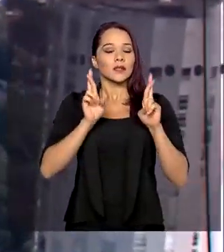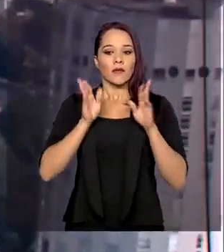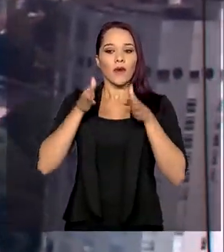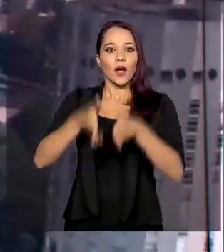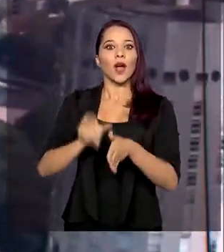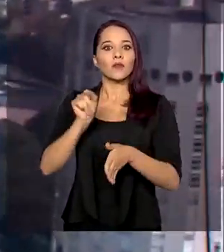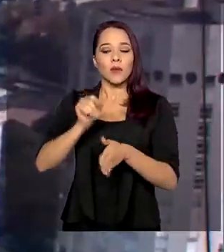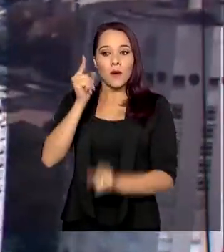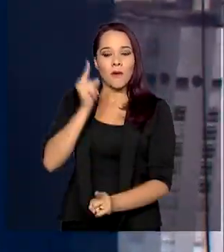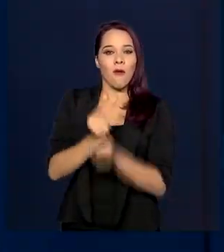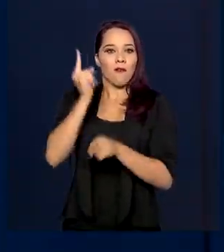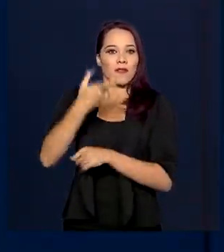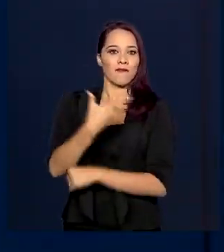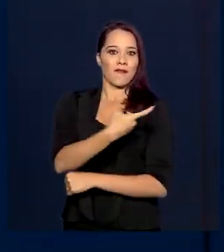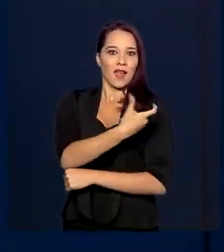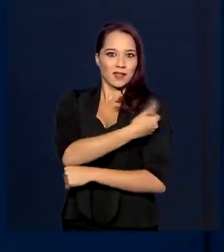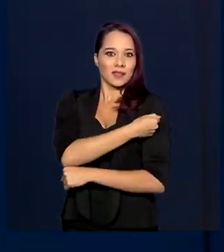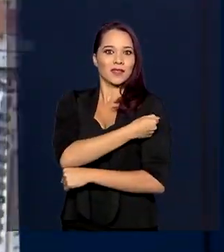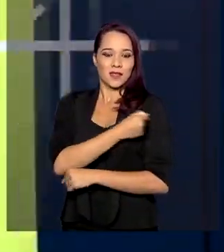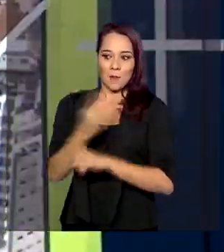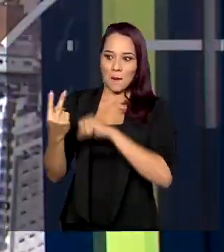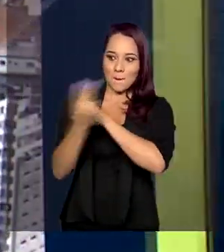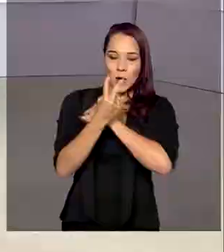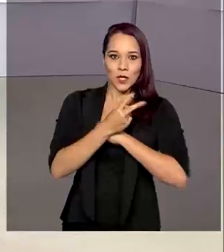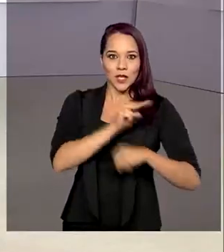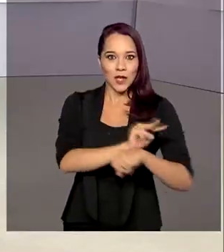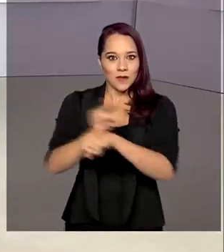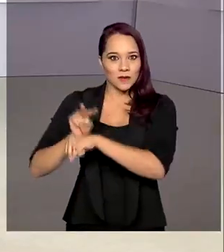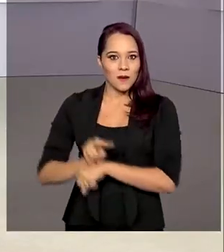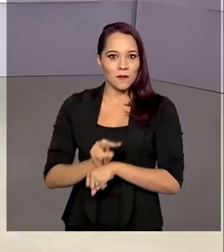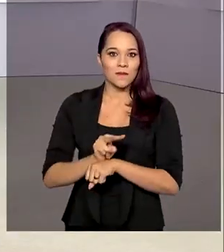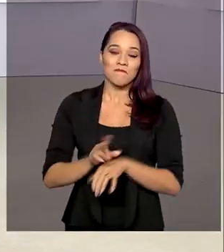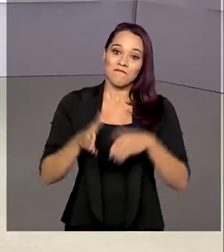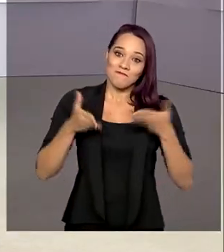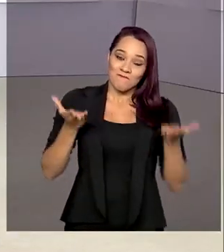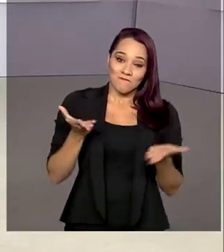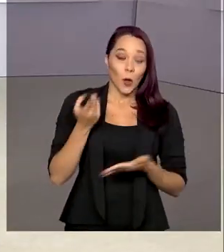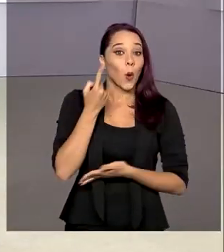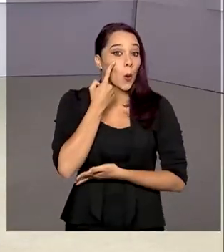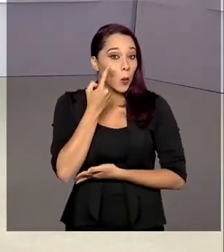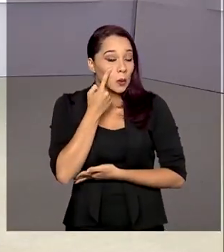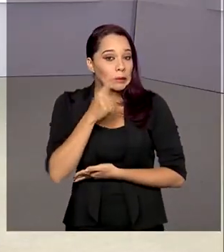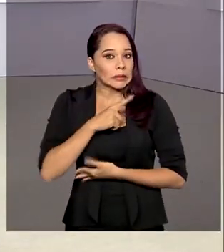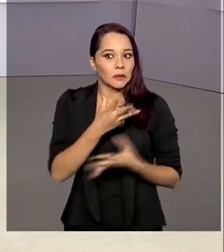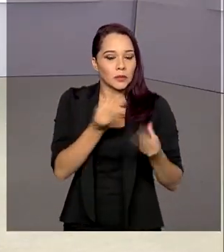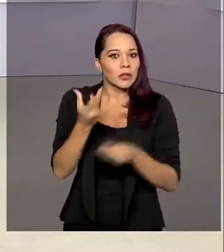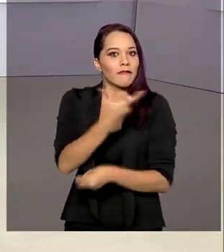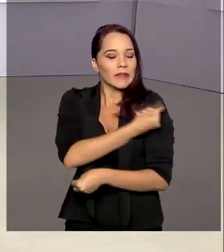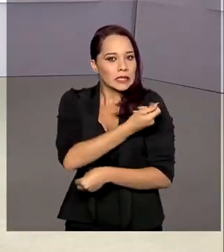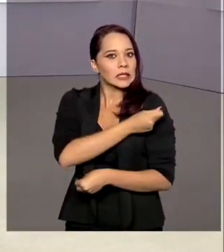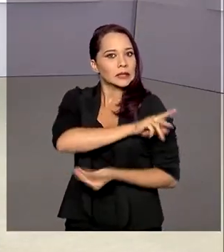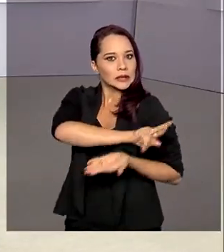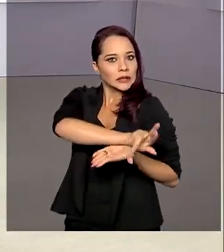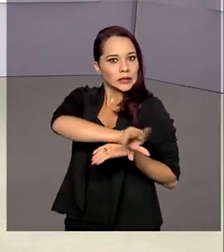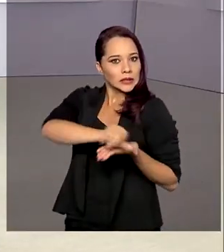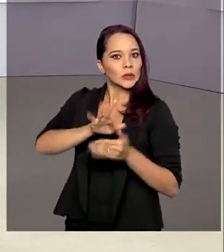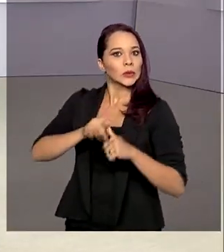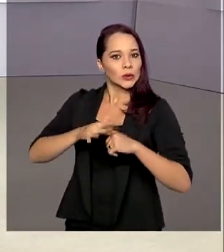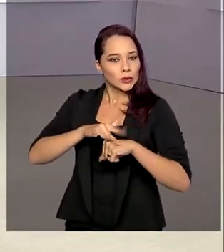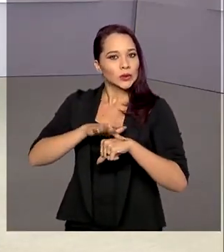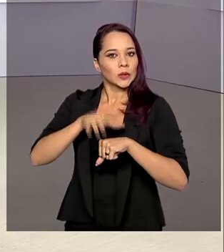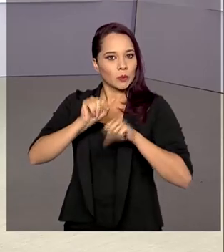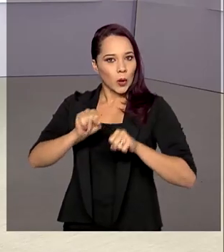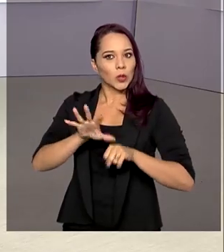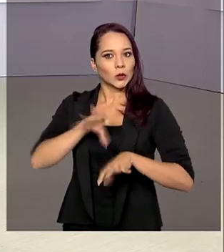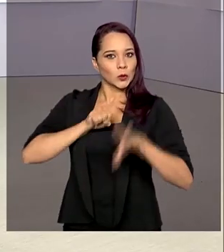agora para a descoberta de uma vacina para nos proteger. Pois é, e olha que já temos vacina para muita doença que pode levar à morte.